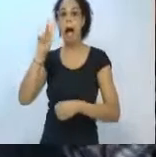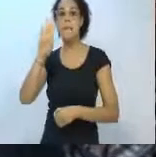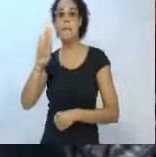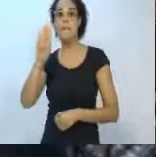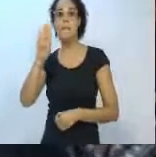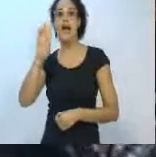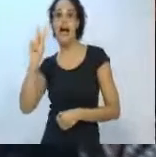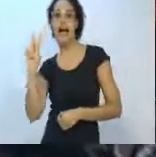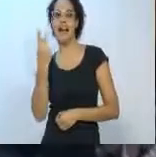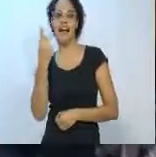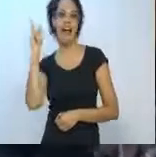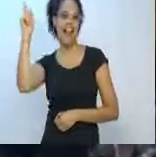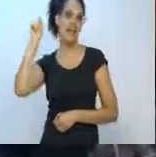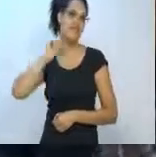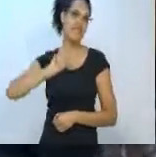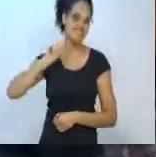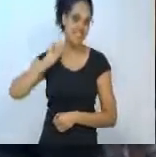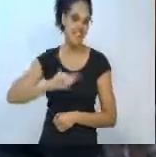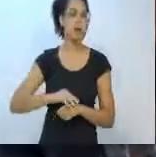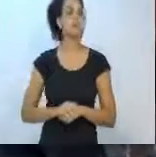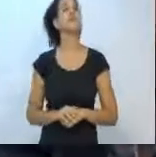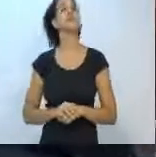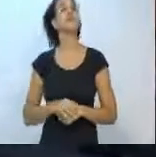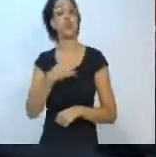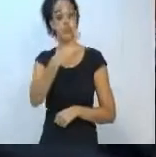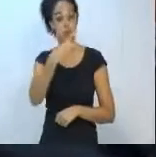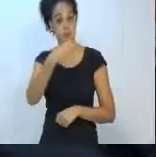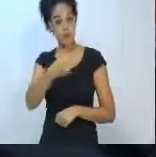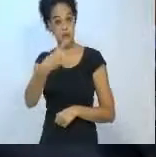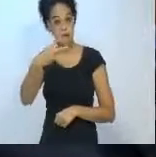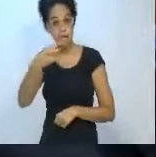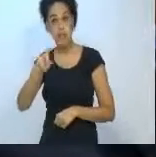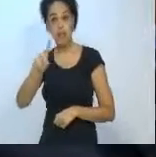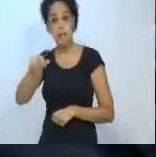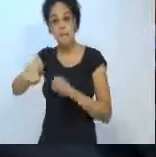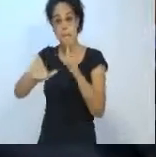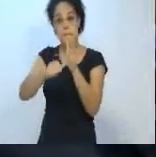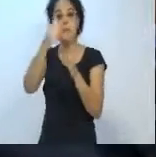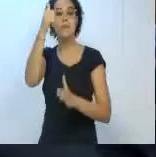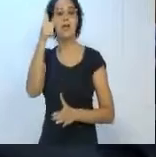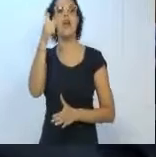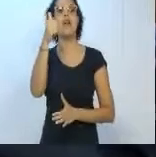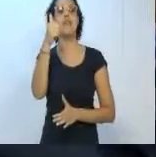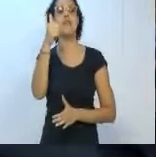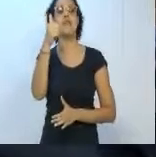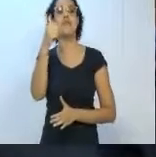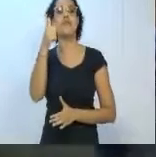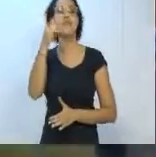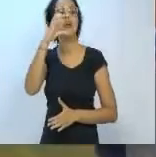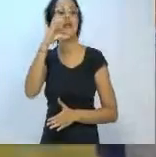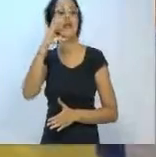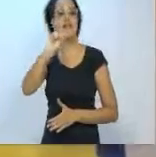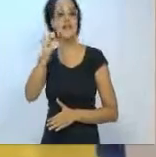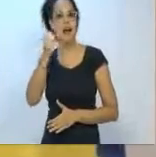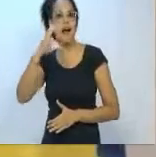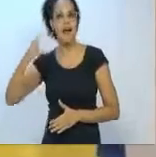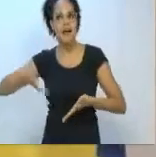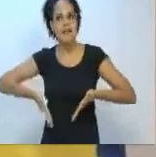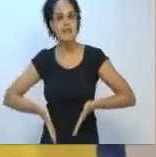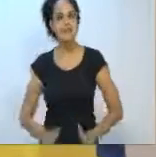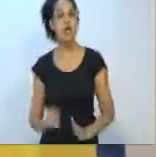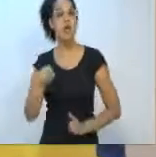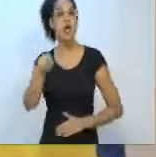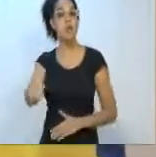2019, se tornou o primeiro catarinense a passar para as finais do maior e mais importante e